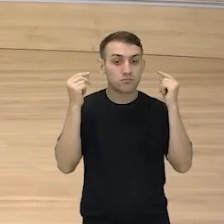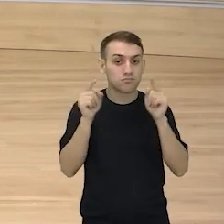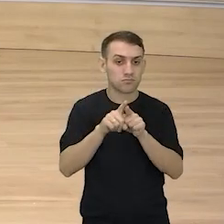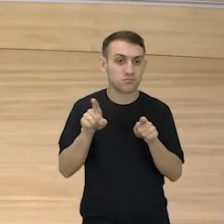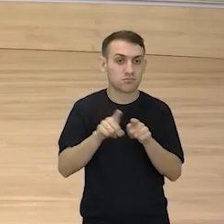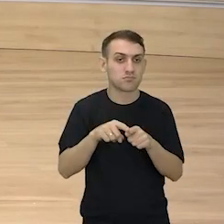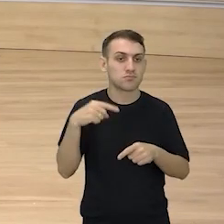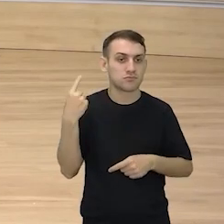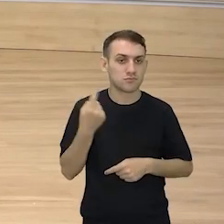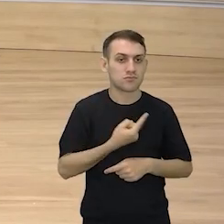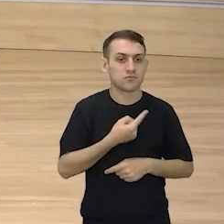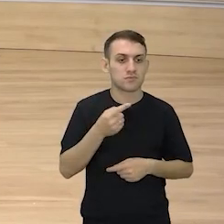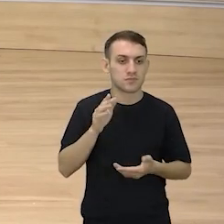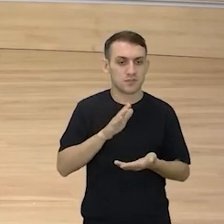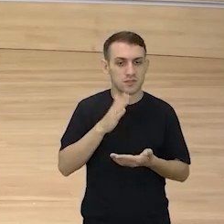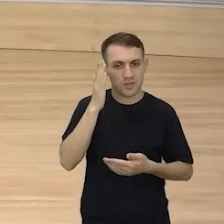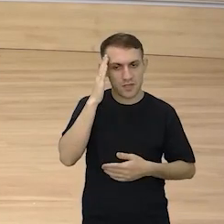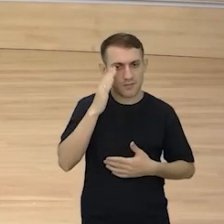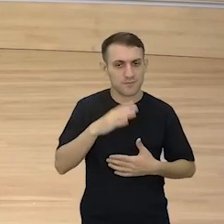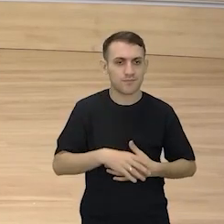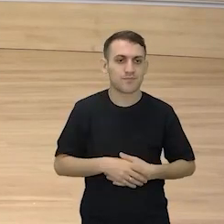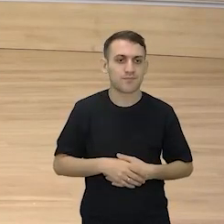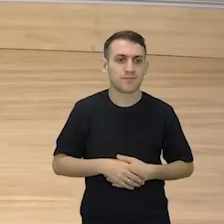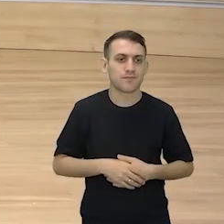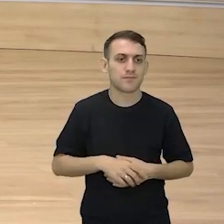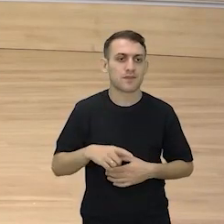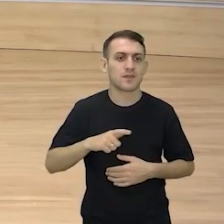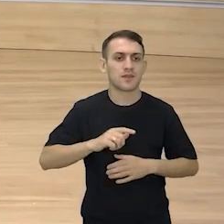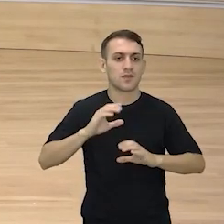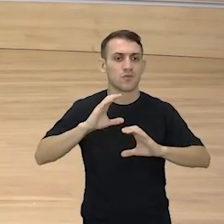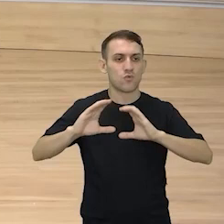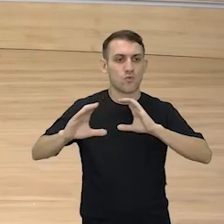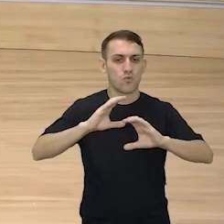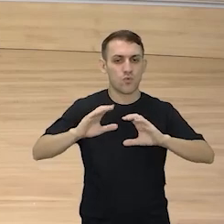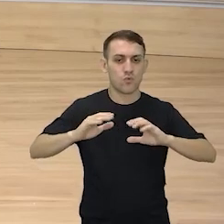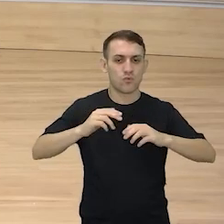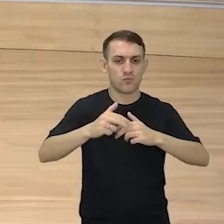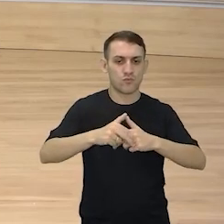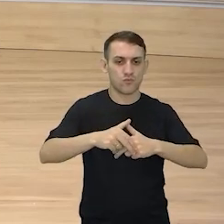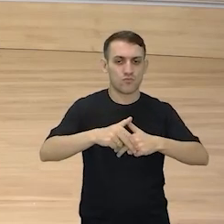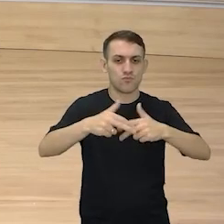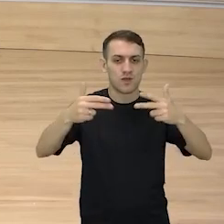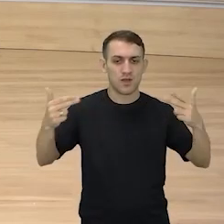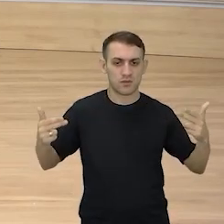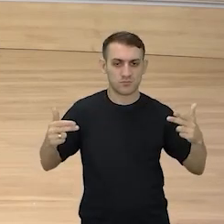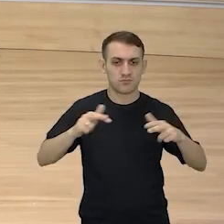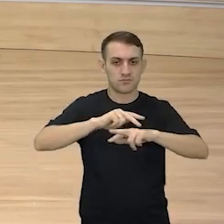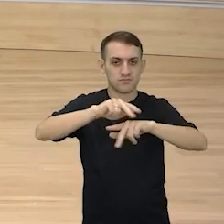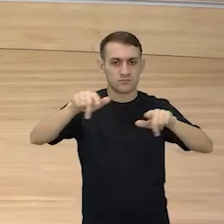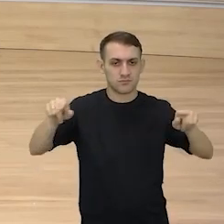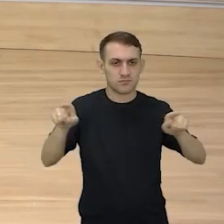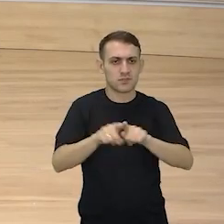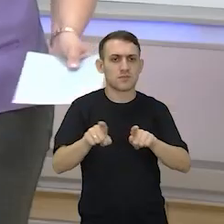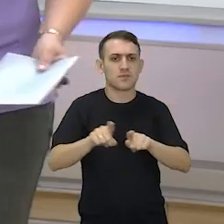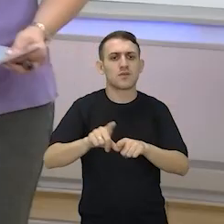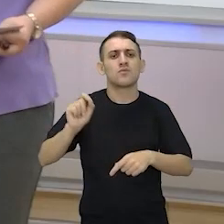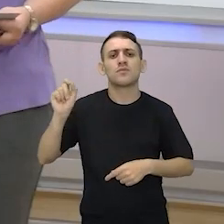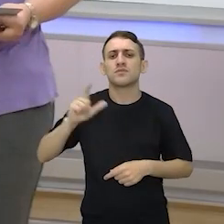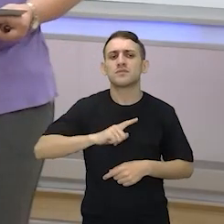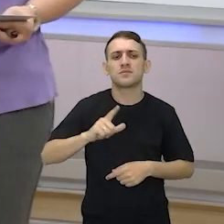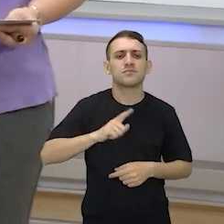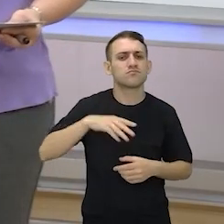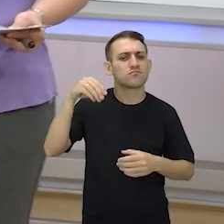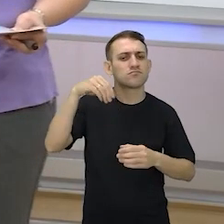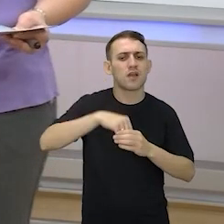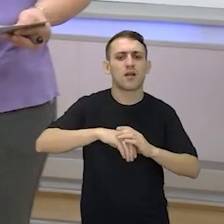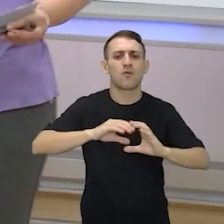A gente estudou os dois. A gente falou sobre comunicação, etnia e diversidade, o que estava passando nos meios